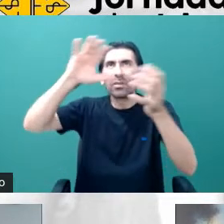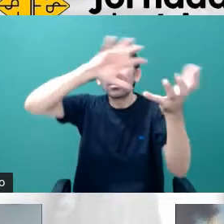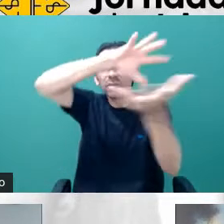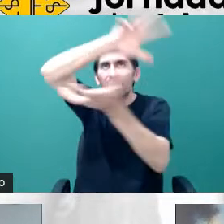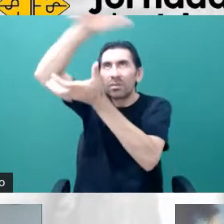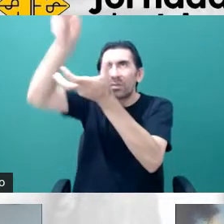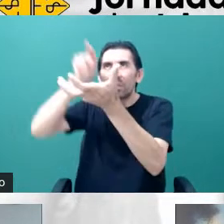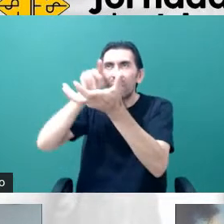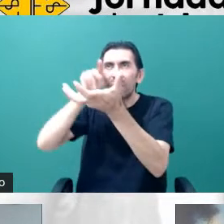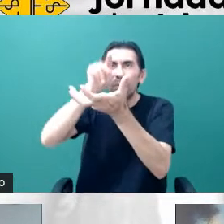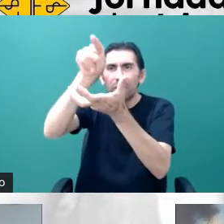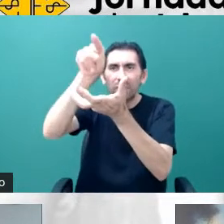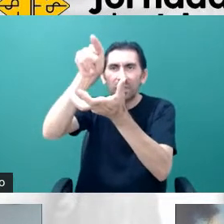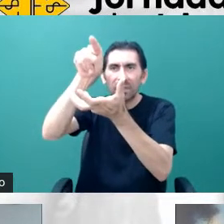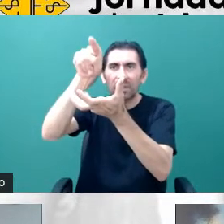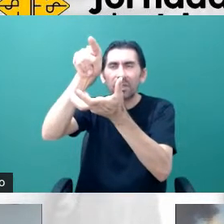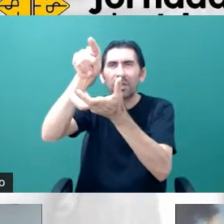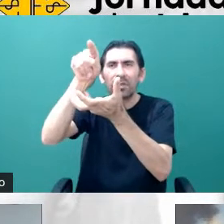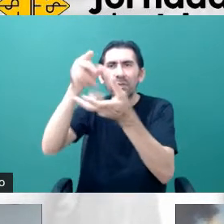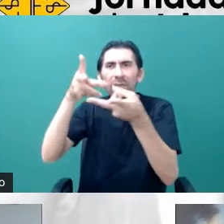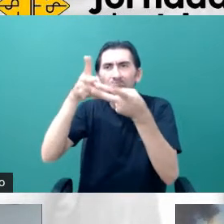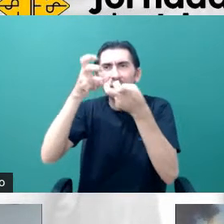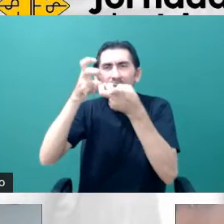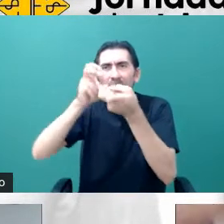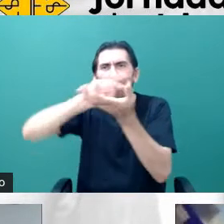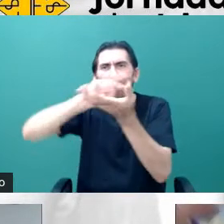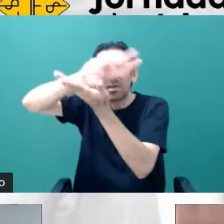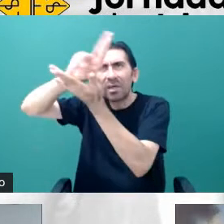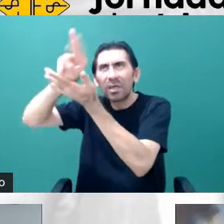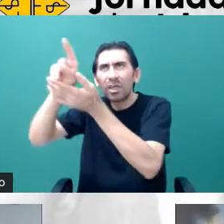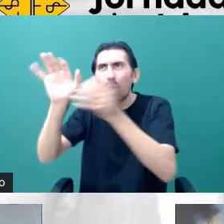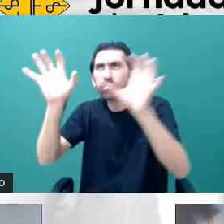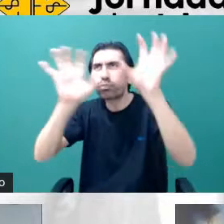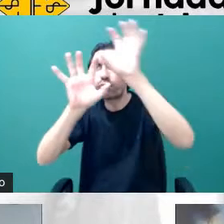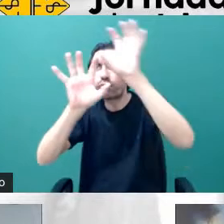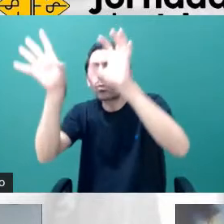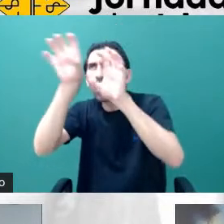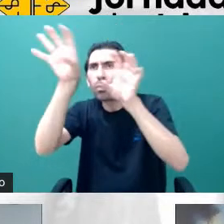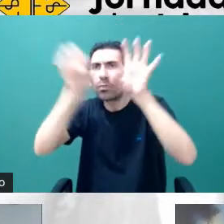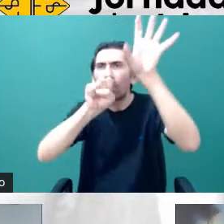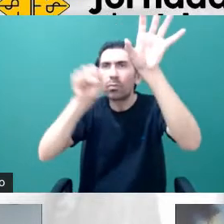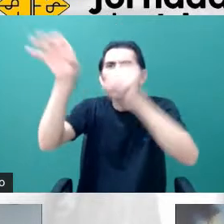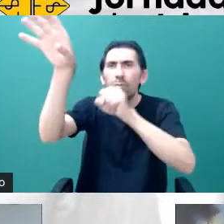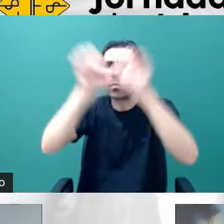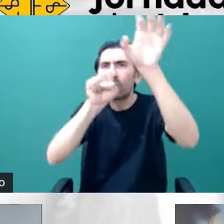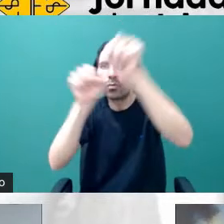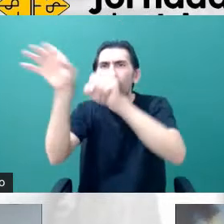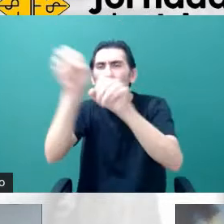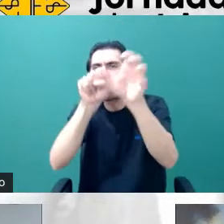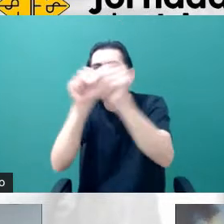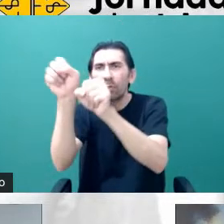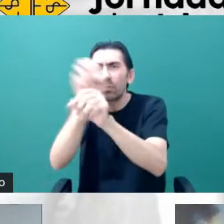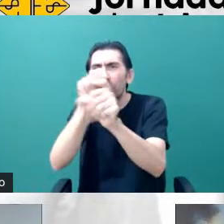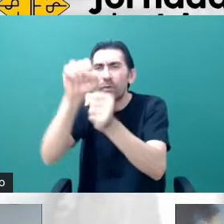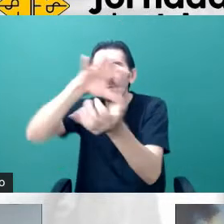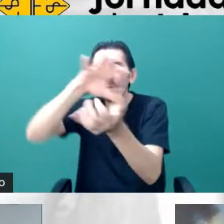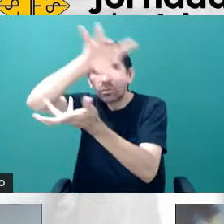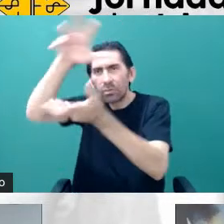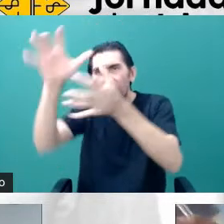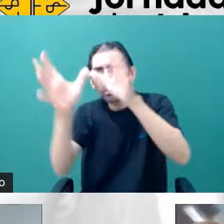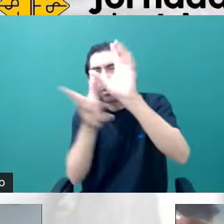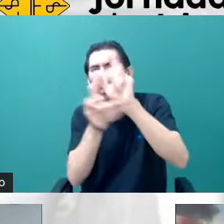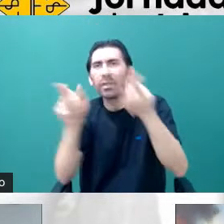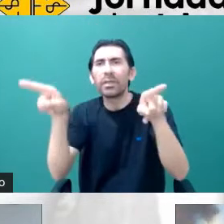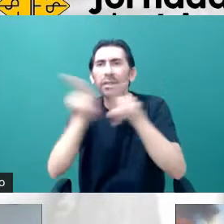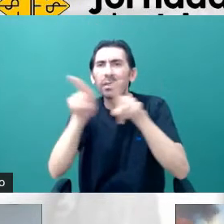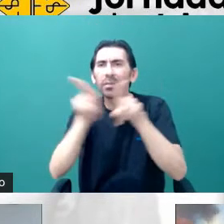tem a integração de uma série de nuvens de poeira absorvendo. Mas não só isso, nós vamos ser capazes também de